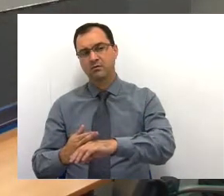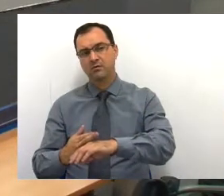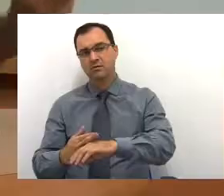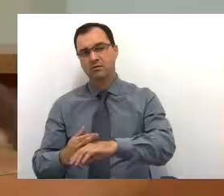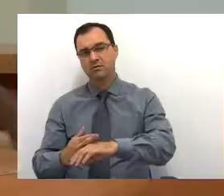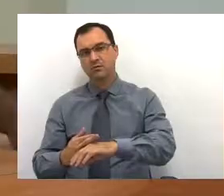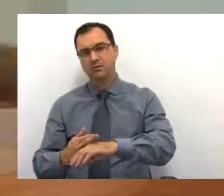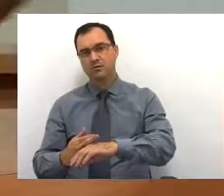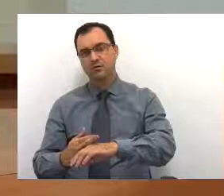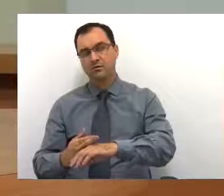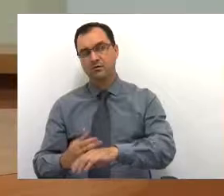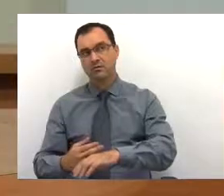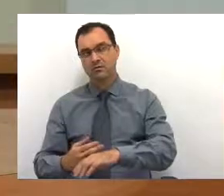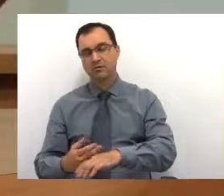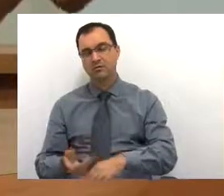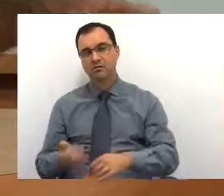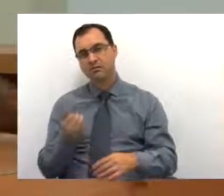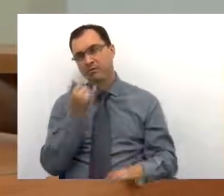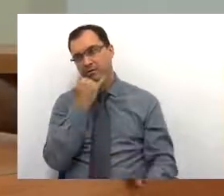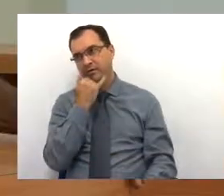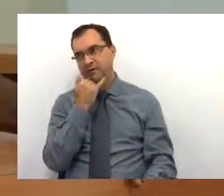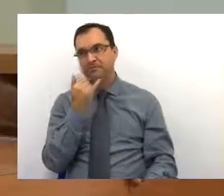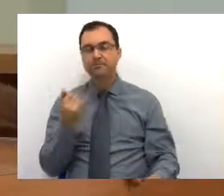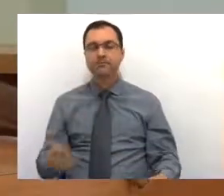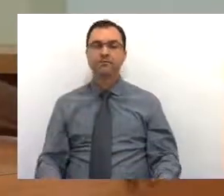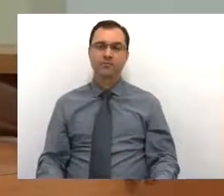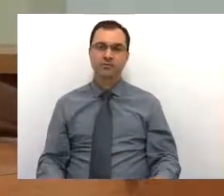São três reivindicações, não é para mim, é para a cidade.